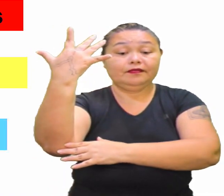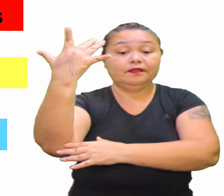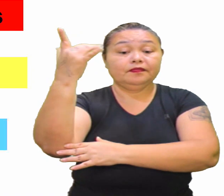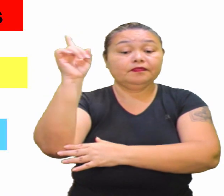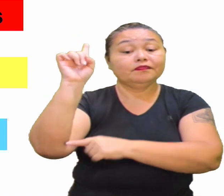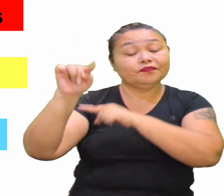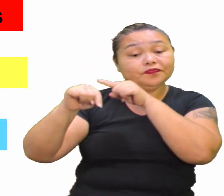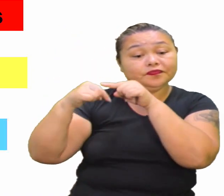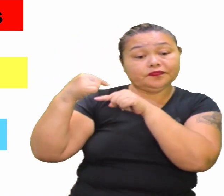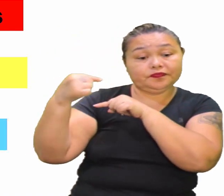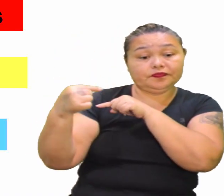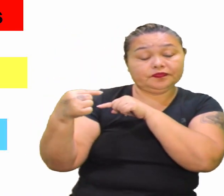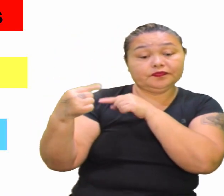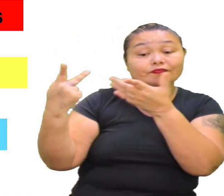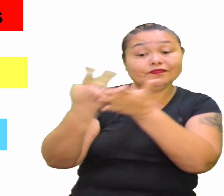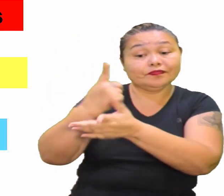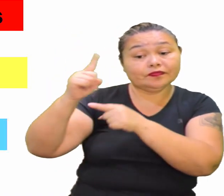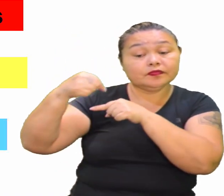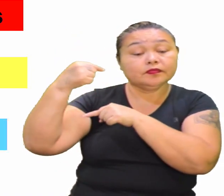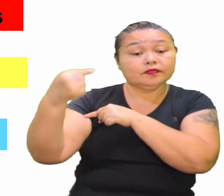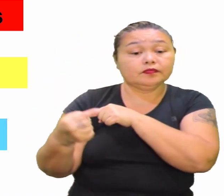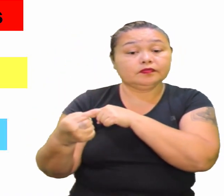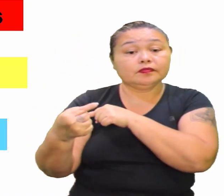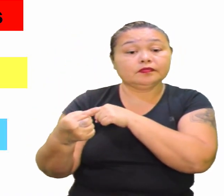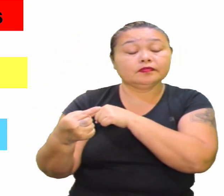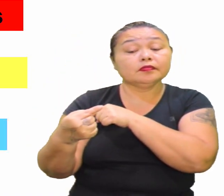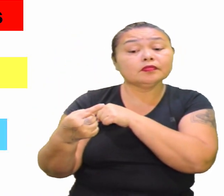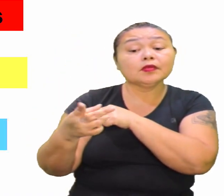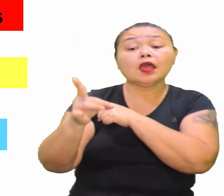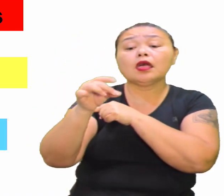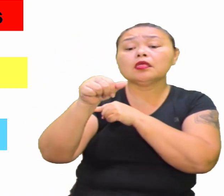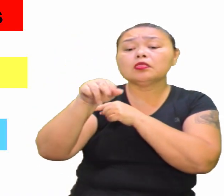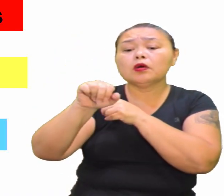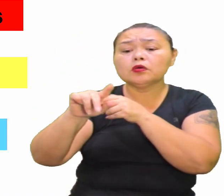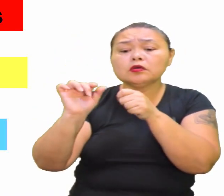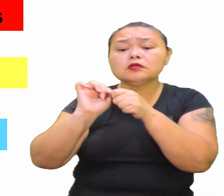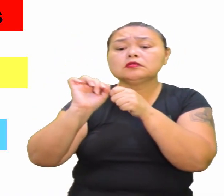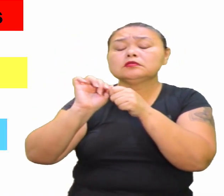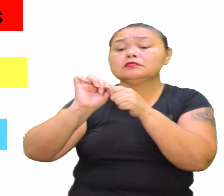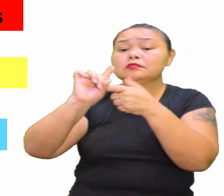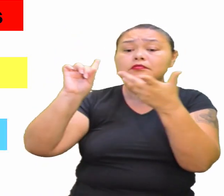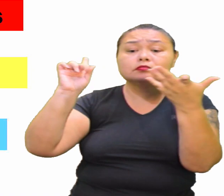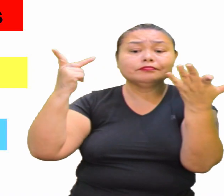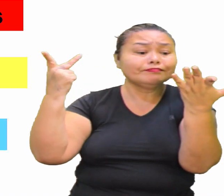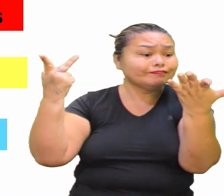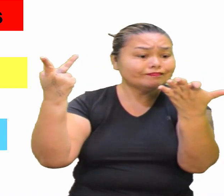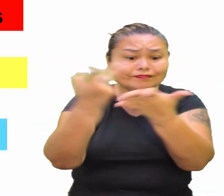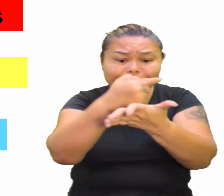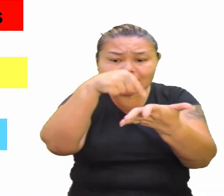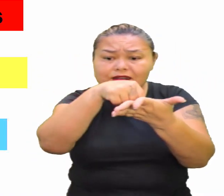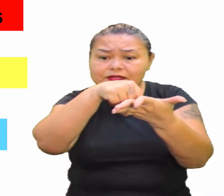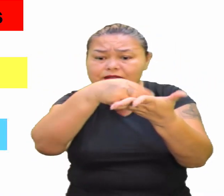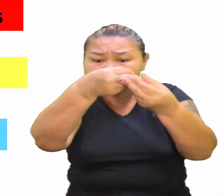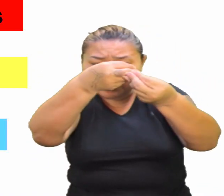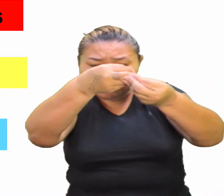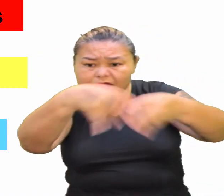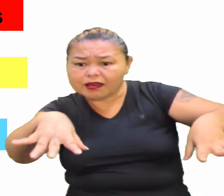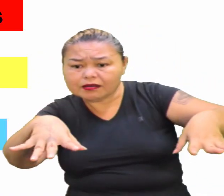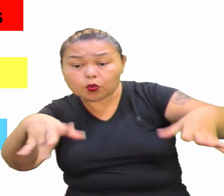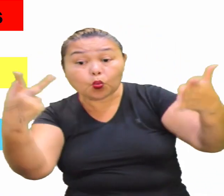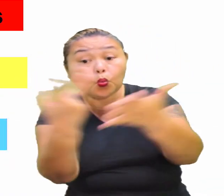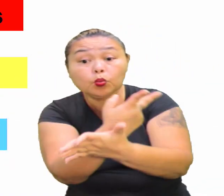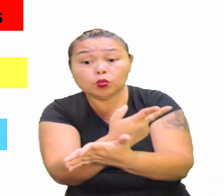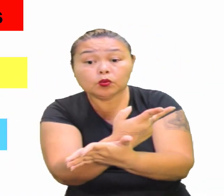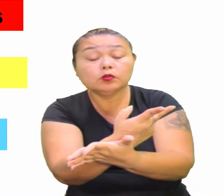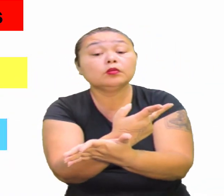consequências Ou seja, os danos que esse colapso Que esse desastre aconteceu